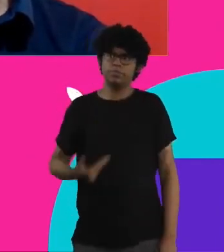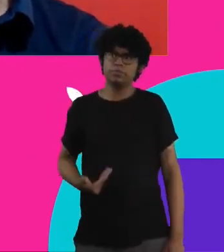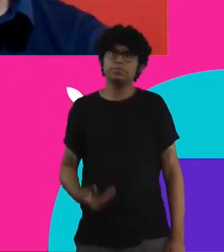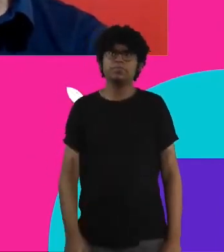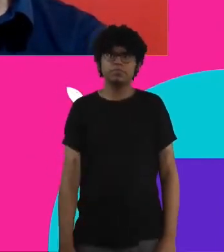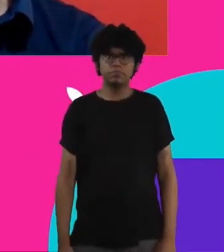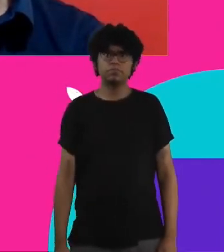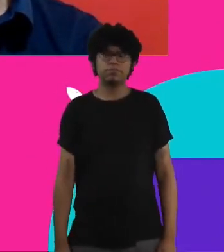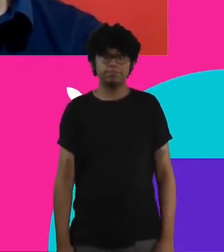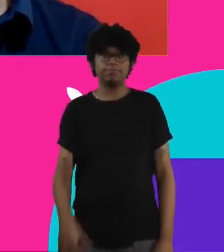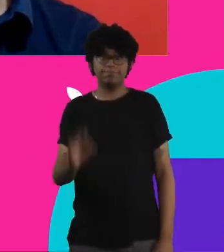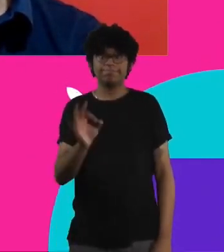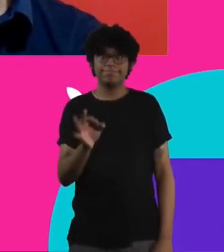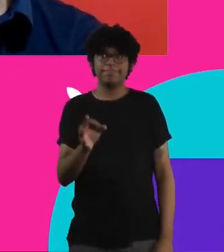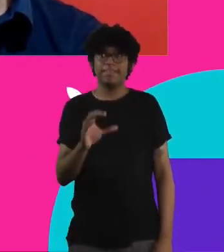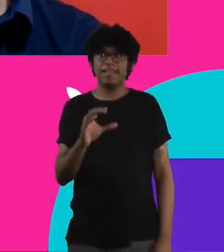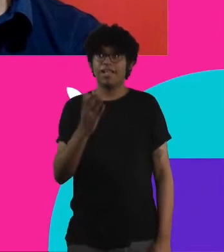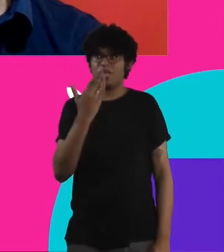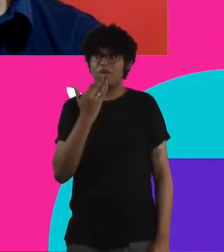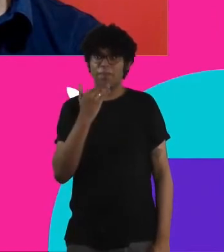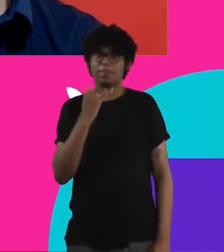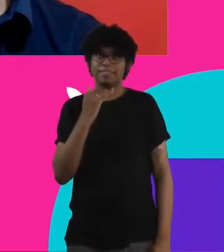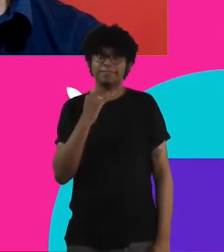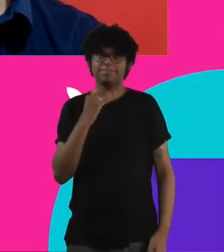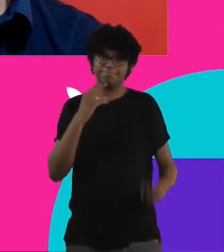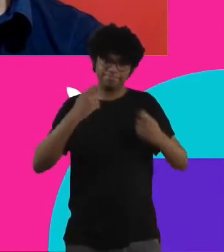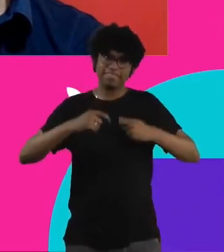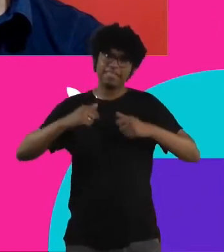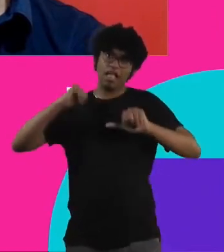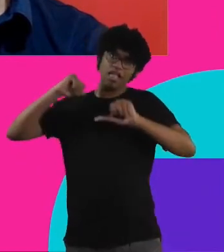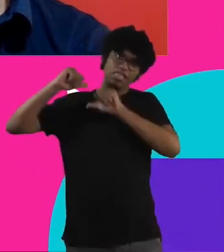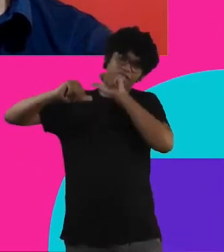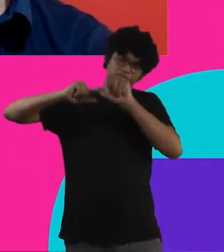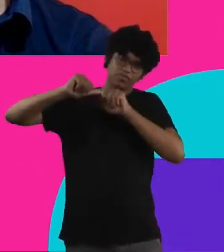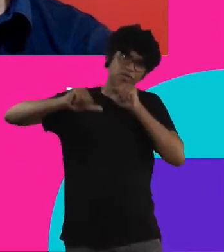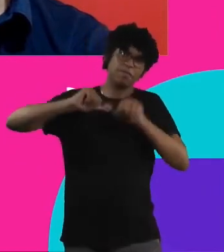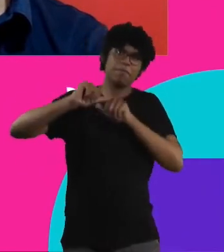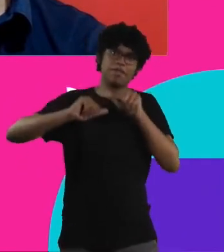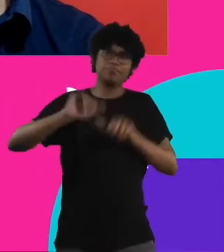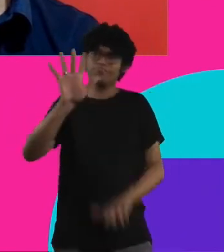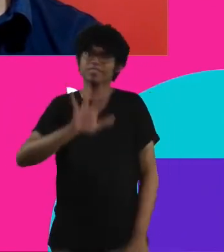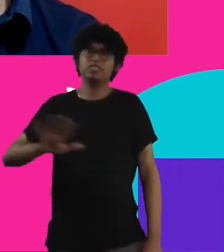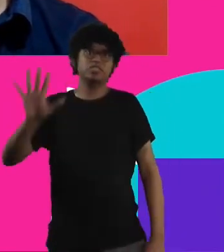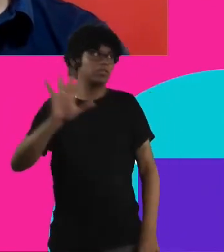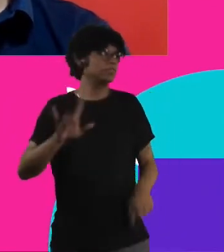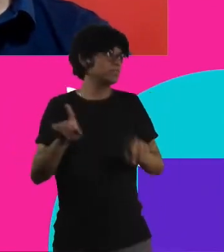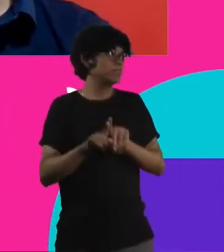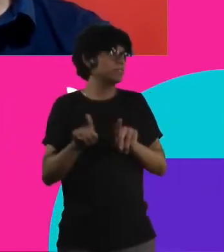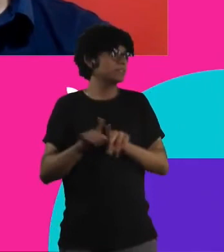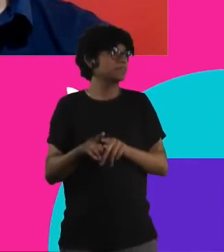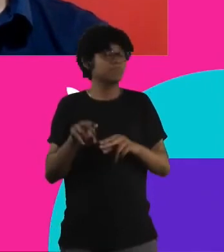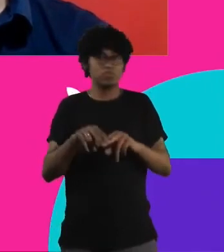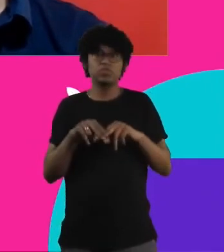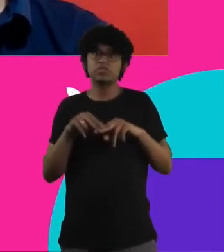com certeza a comida necessariamente passa pela transformação das pessoas e dos territórios né Davi por isso que é